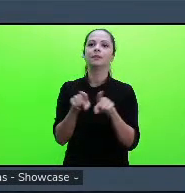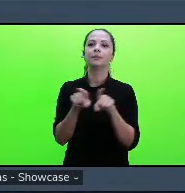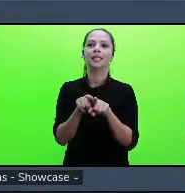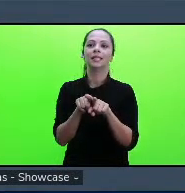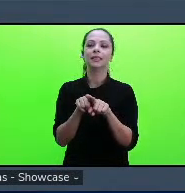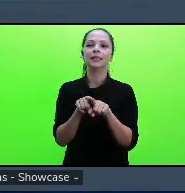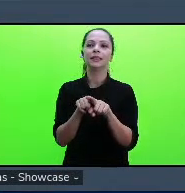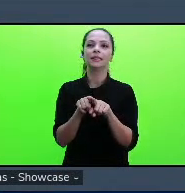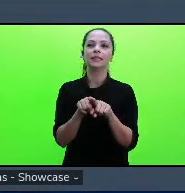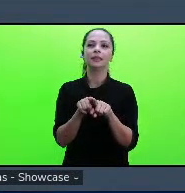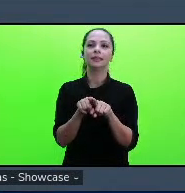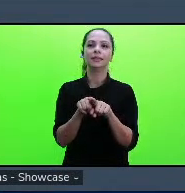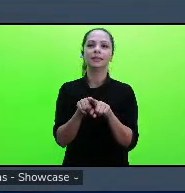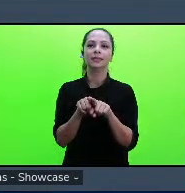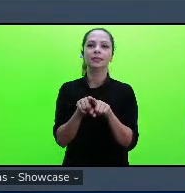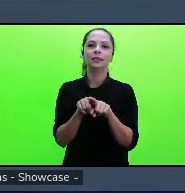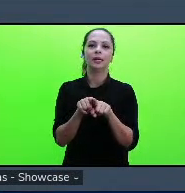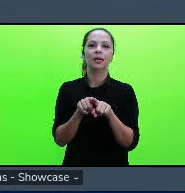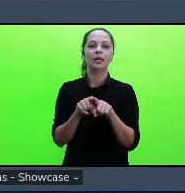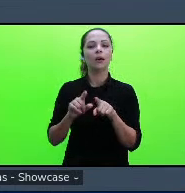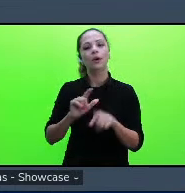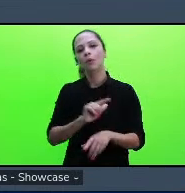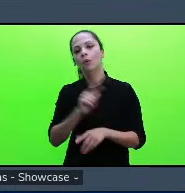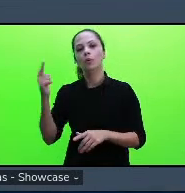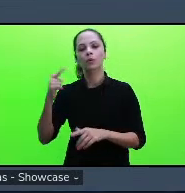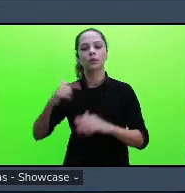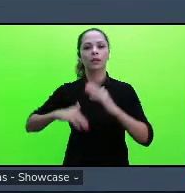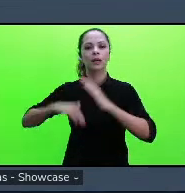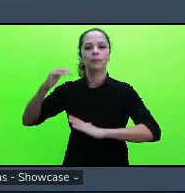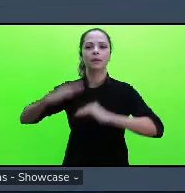outras habilidades pessoais